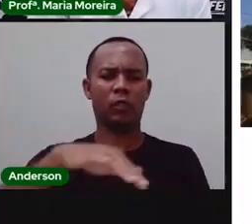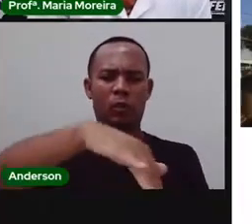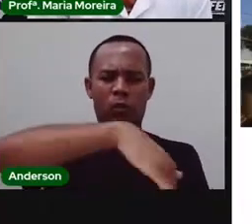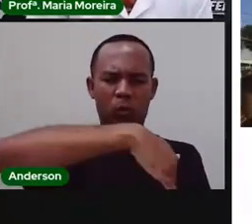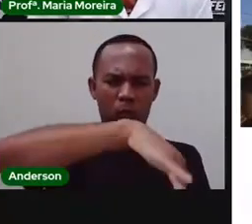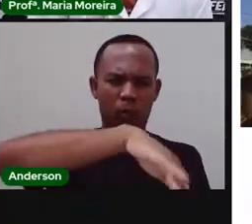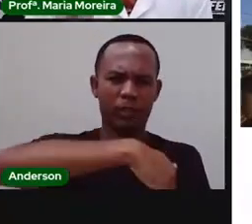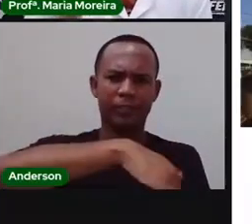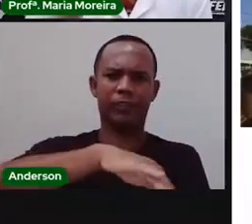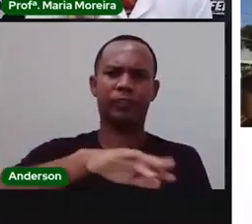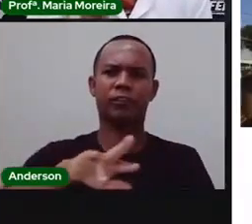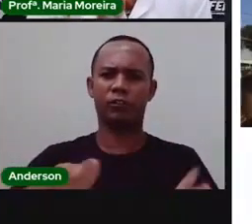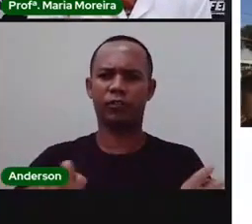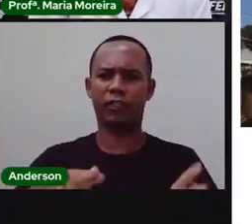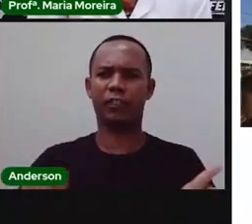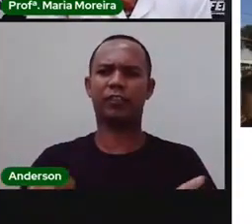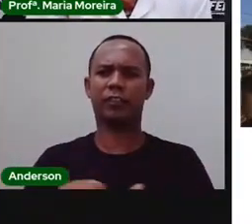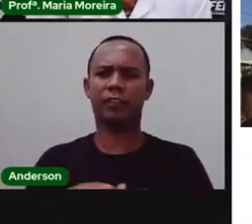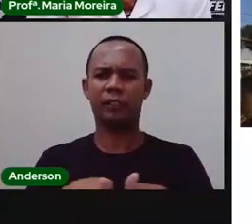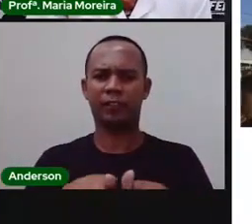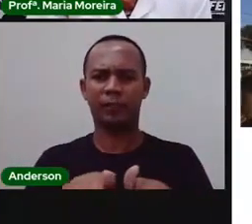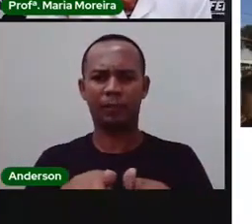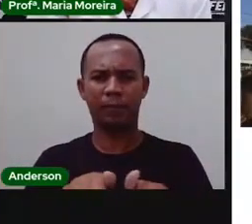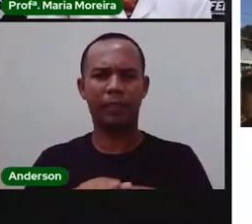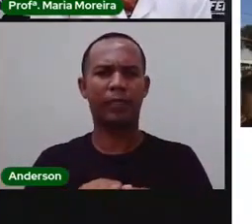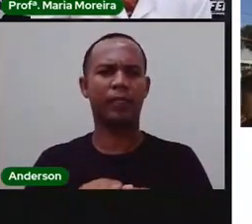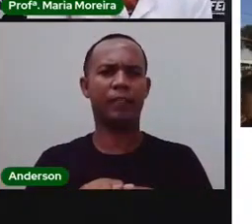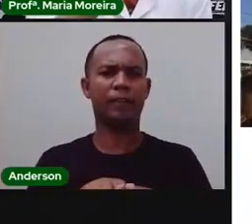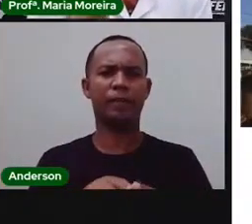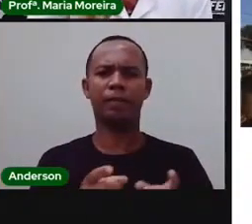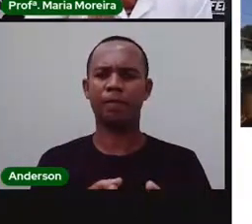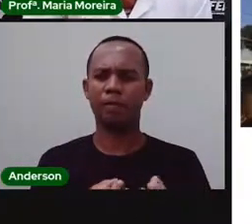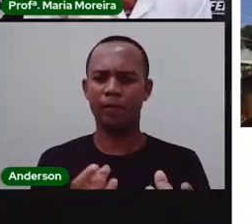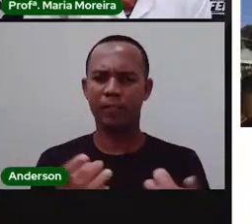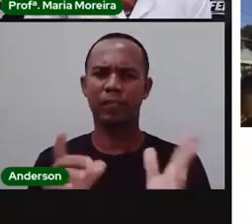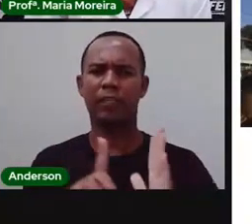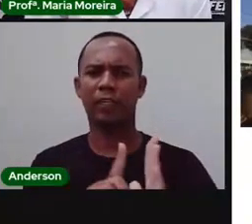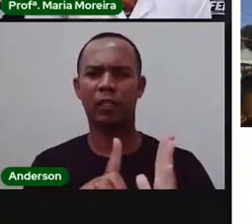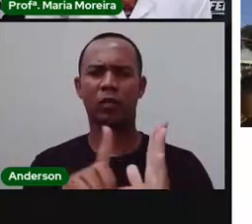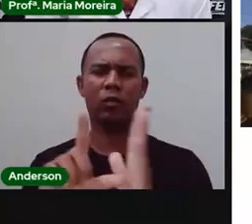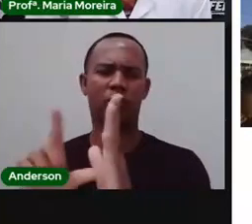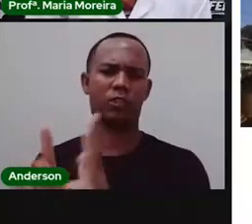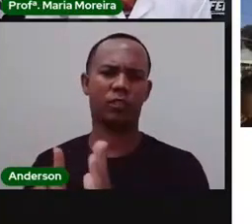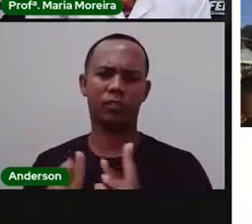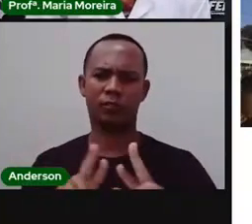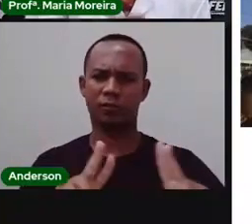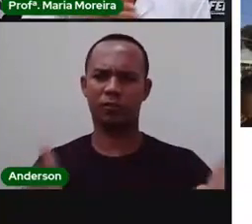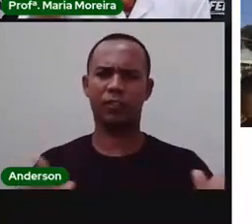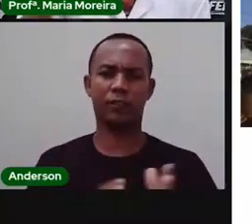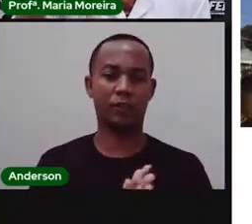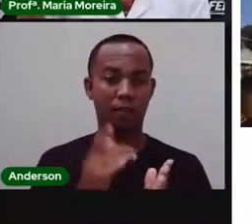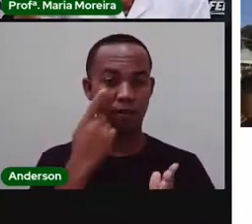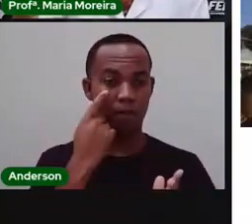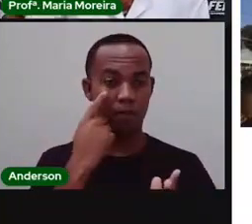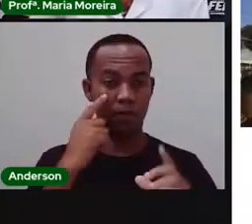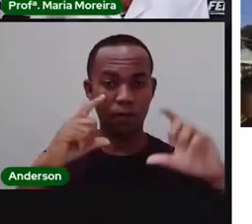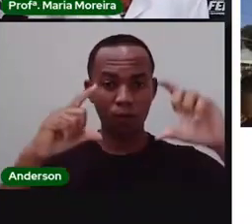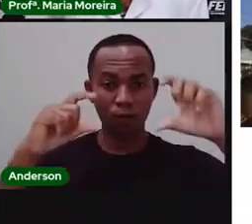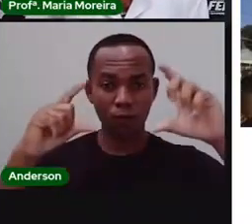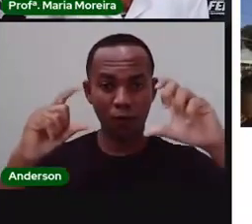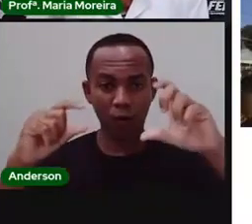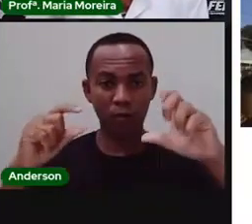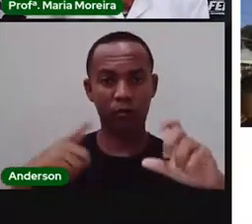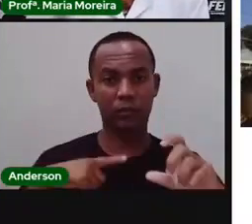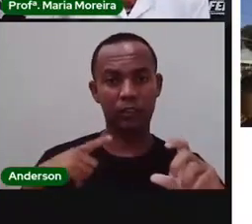falou, e as intensas atividades econômicas. Bom, se a olhar essas três fotos aí, fala sobre movimentos